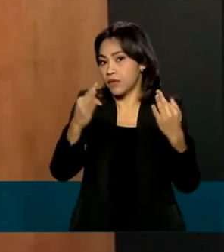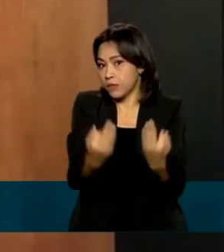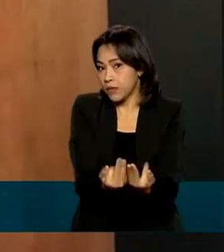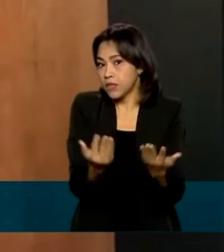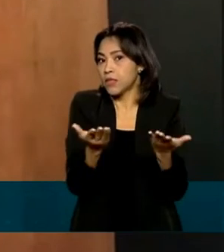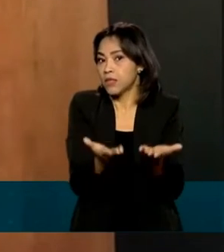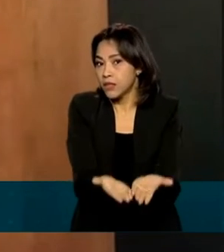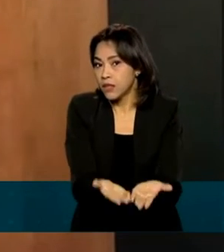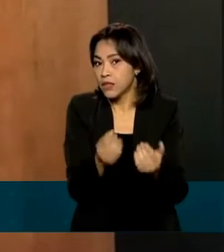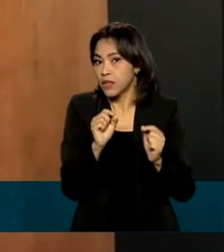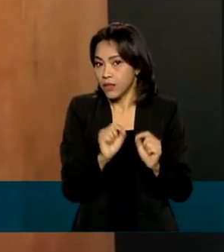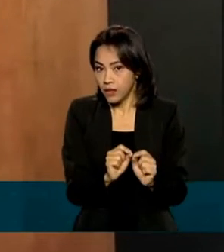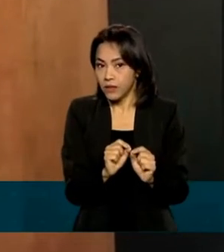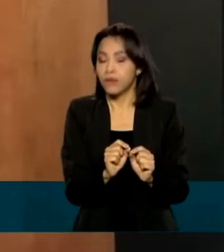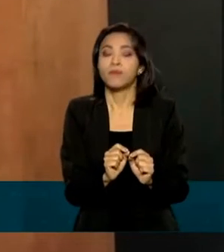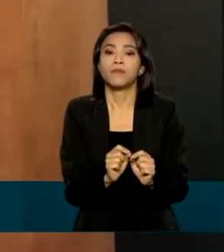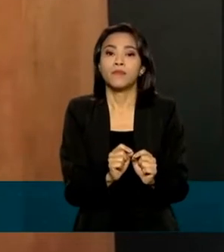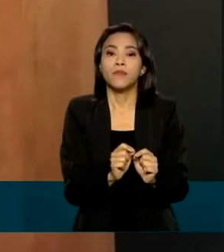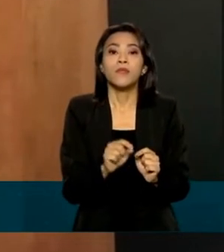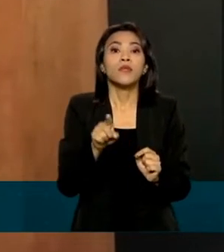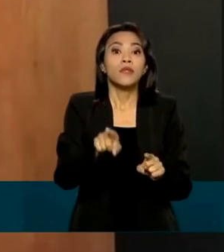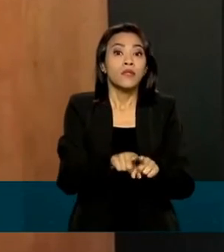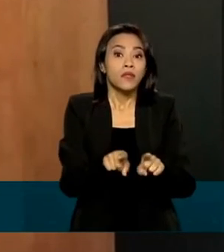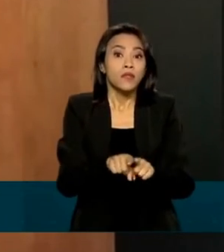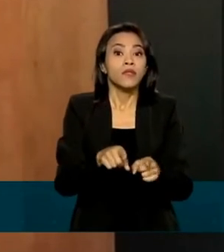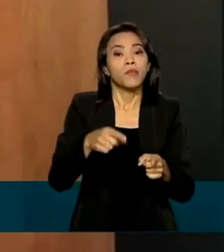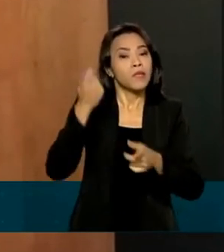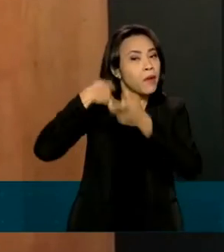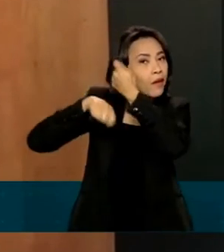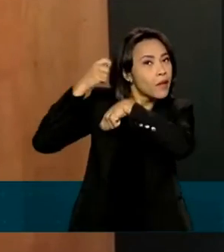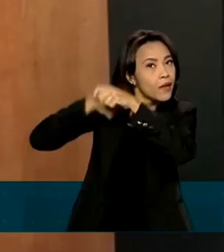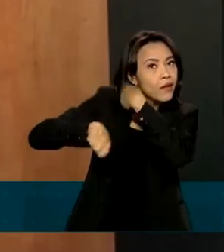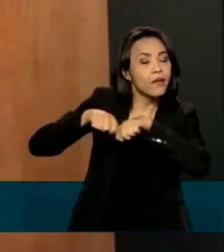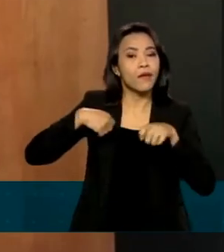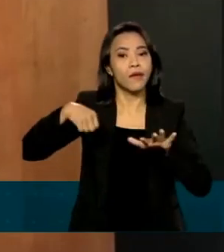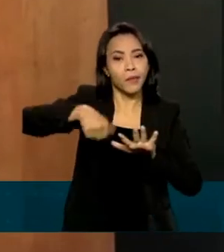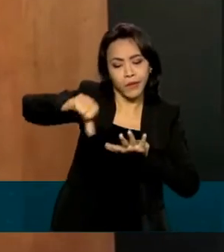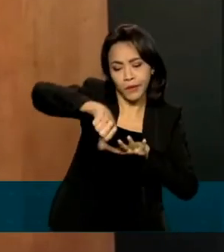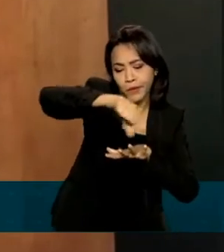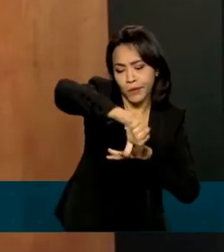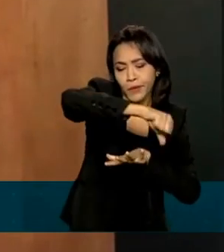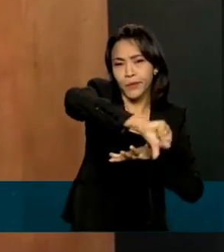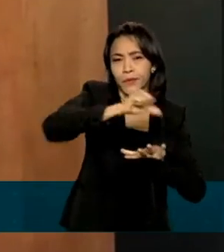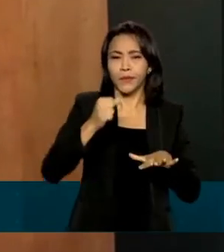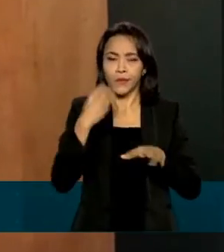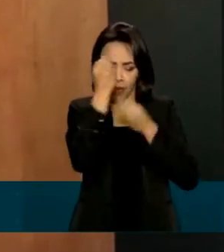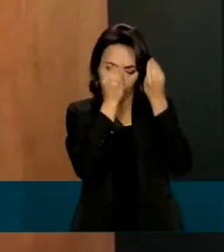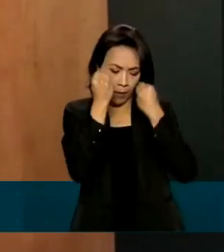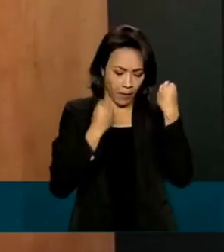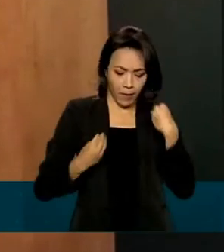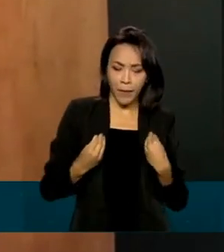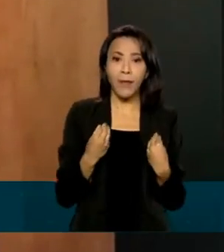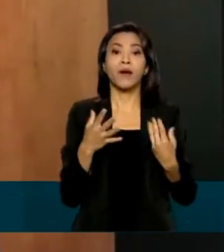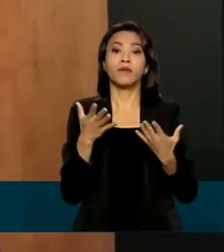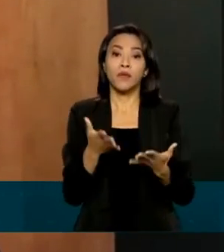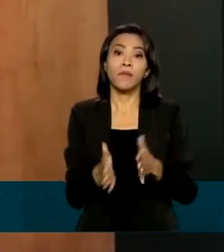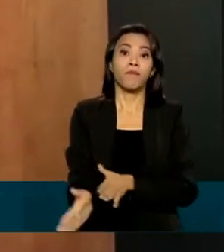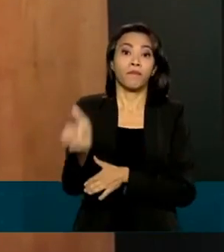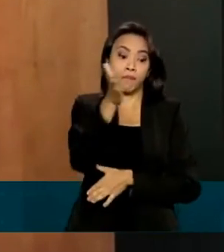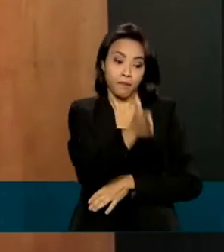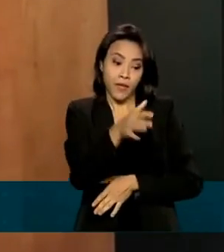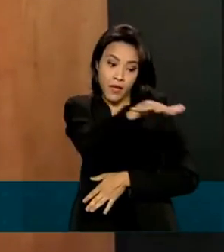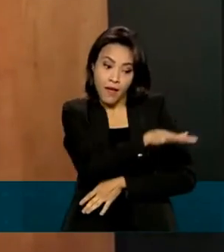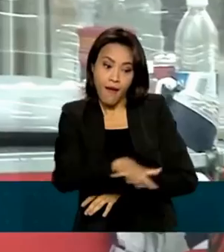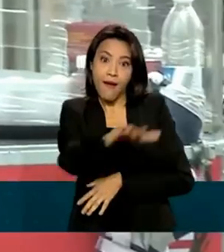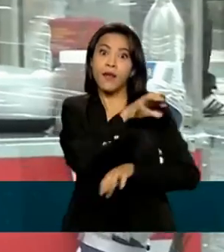embelezamento, os serviços pessoais de cabeleiro, manicure, esteticista. E também o segmento